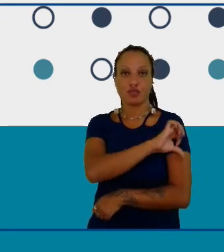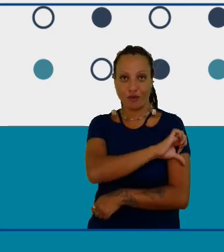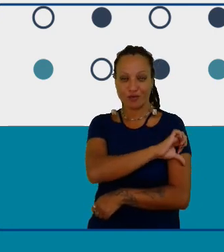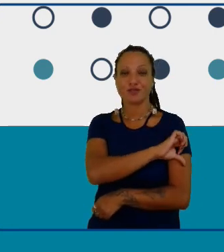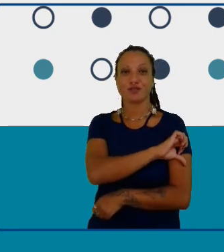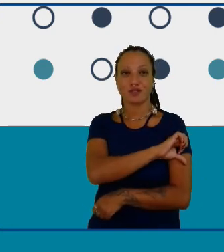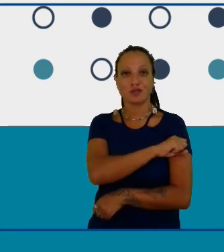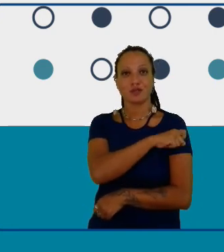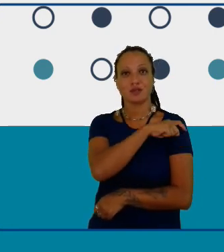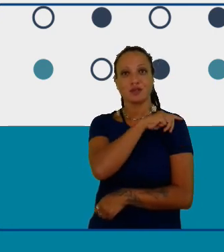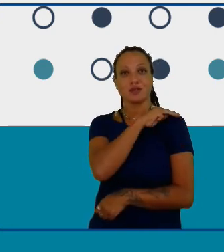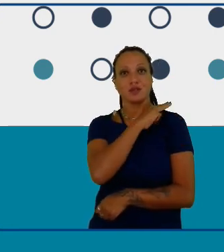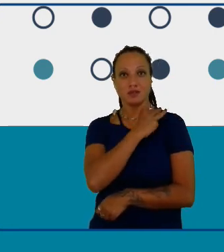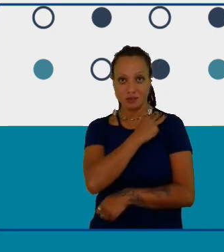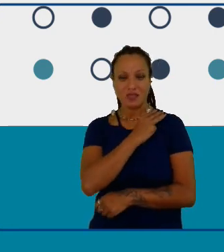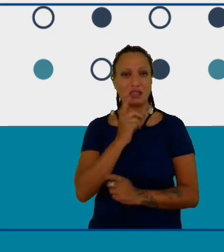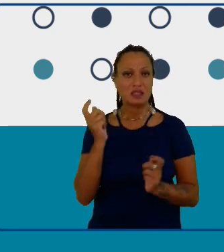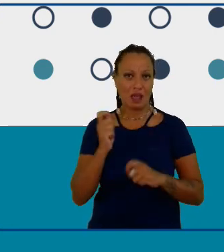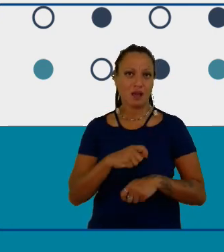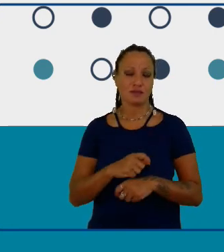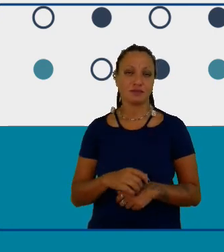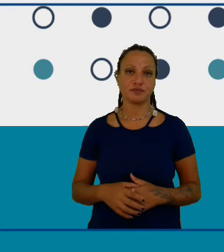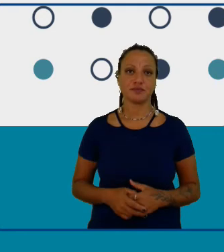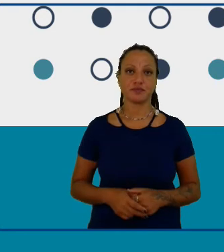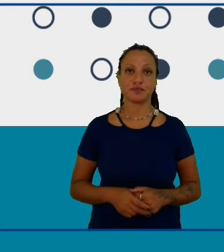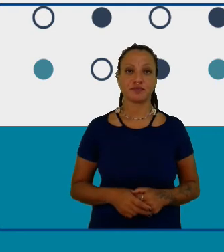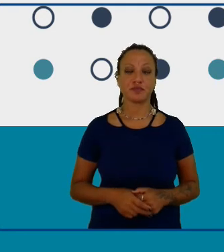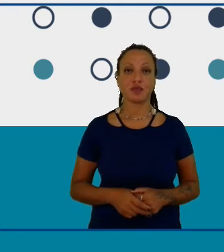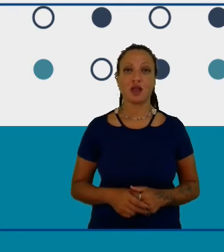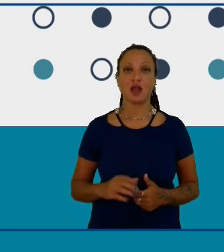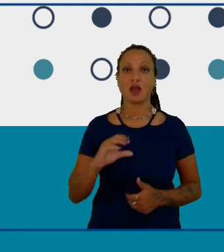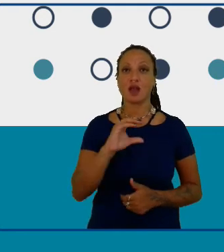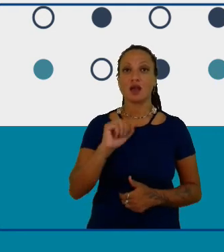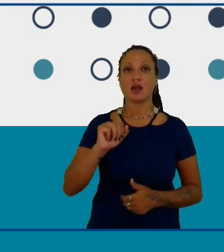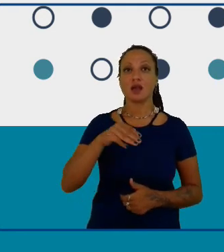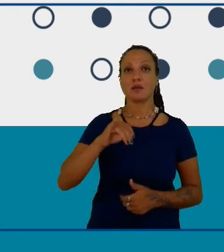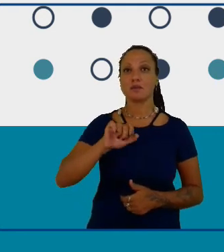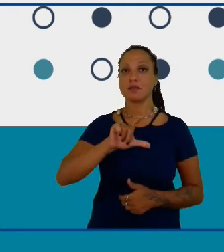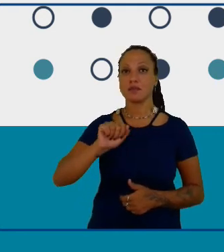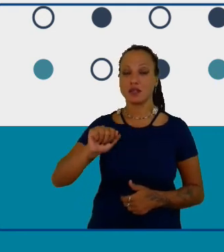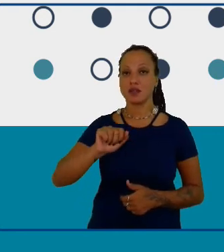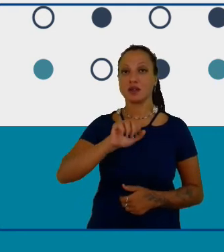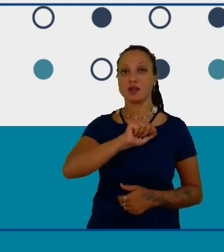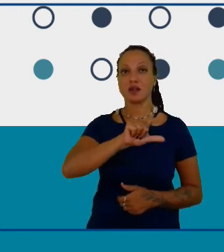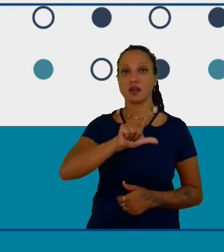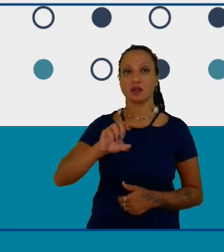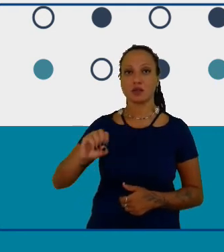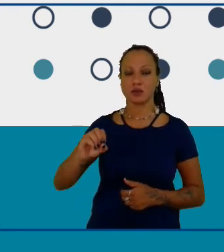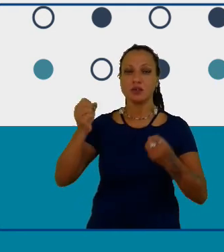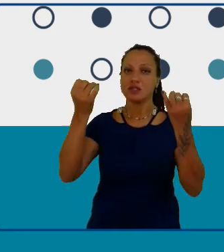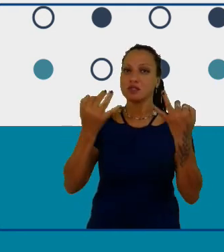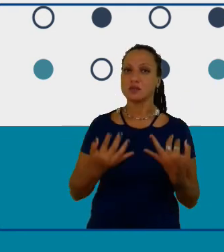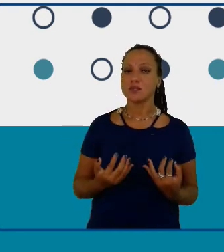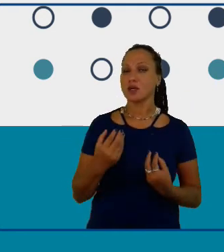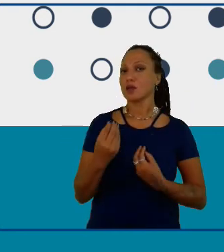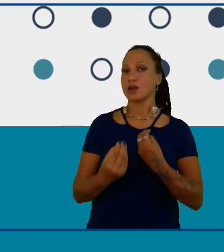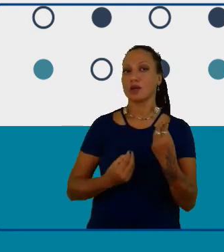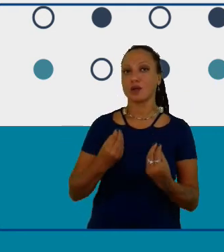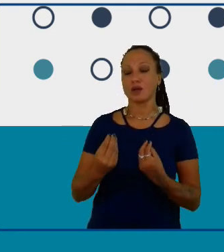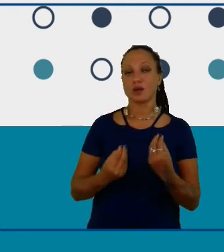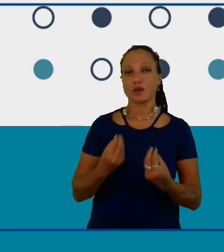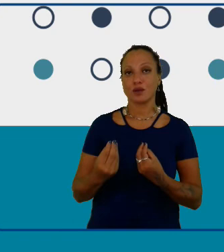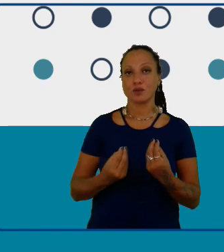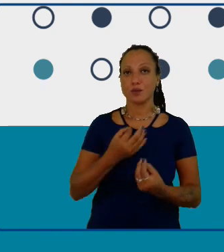da vida escolar eu queria que a Camila Alô também falasse um pouquinho sobre como é para